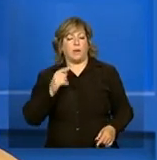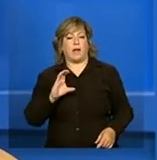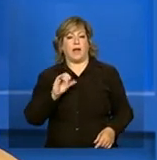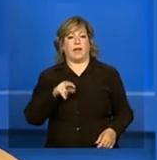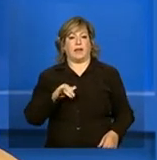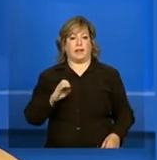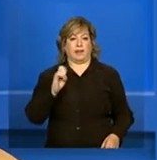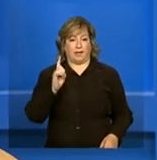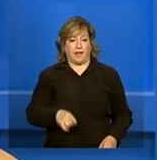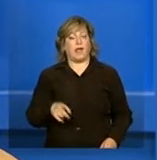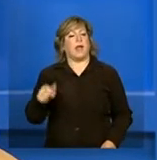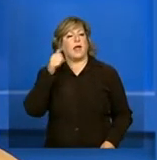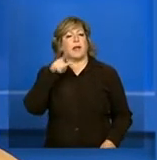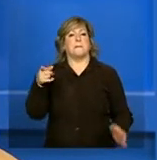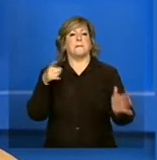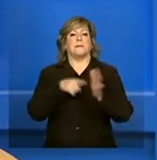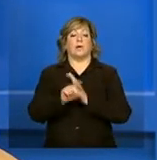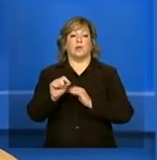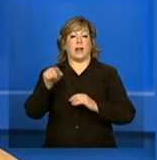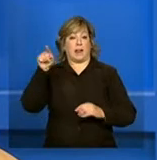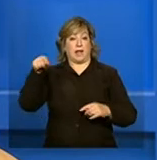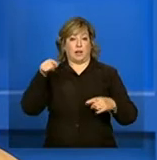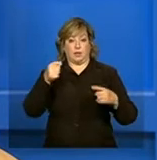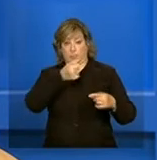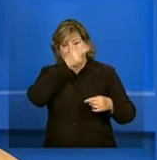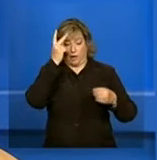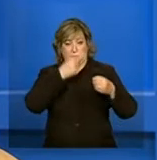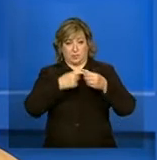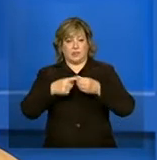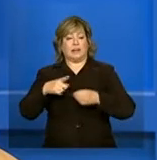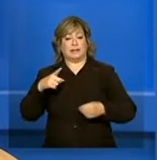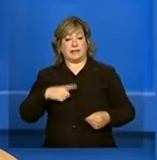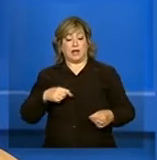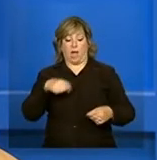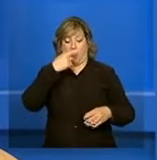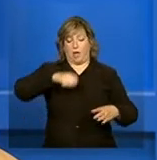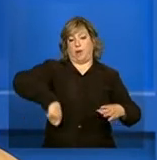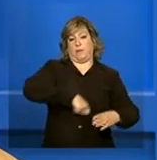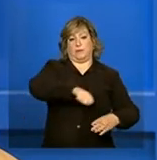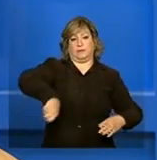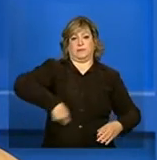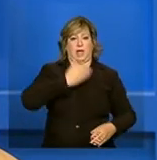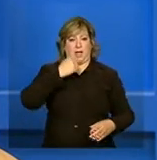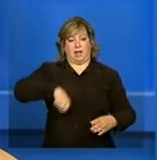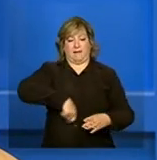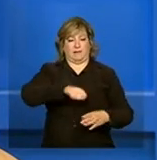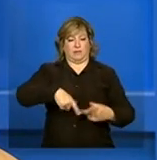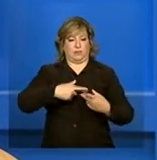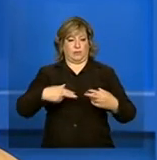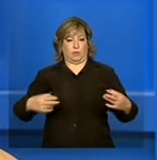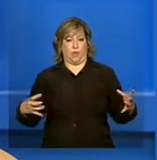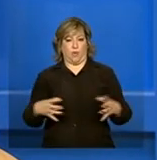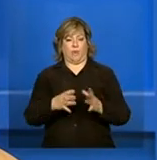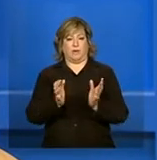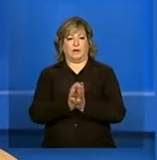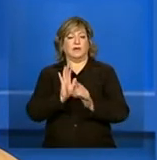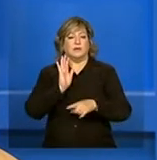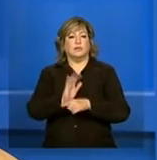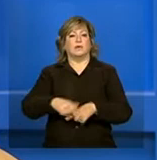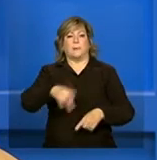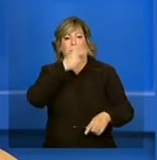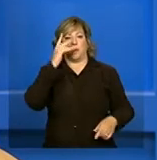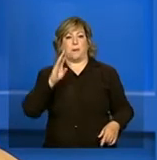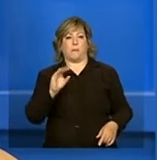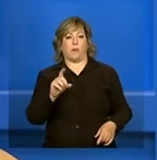seguinte, no nosso município temos uma cozinha comunitária destinada exclusivamente aos beneficiários do Bolsa Família, na qual